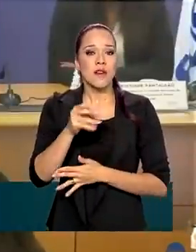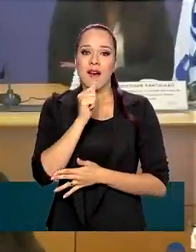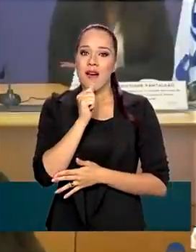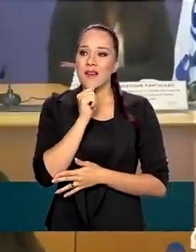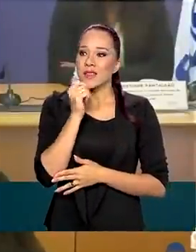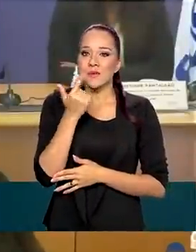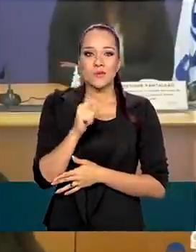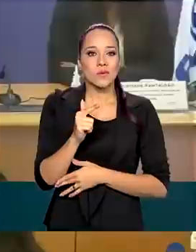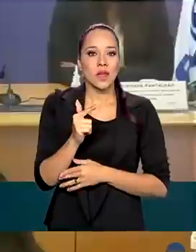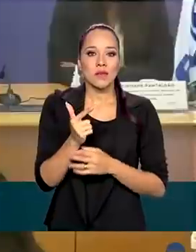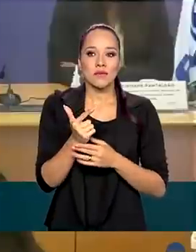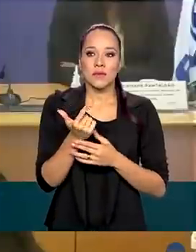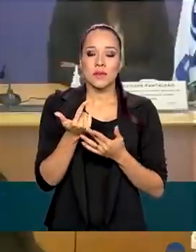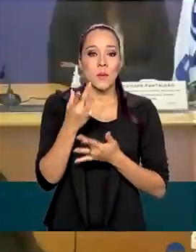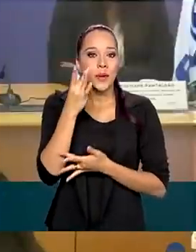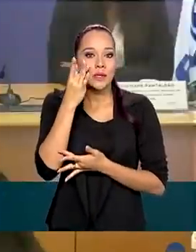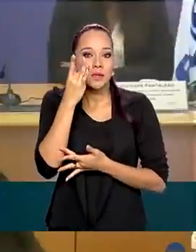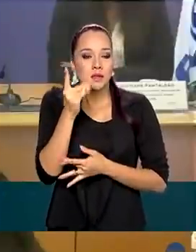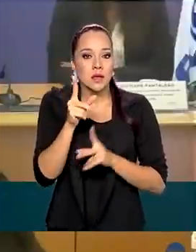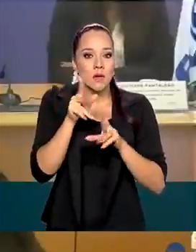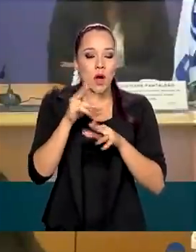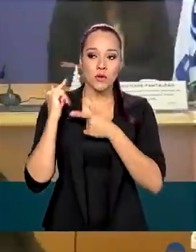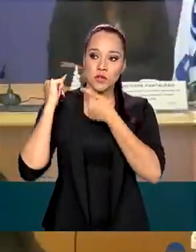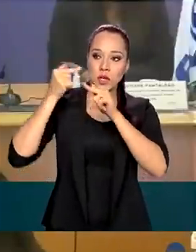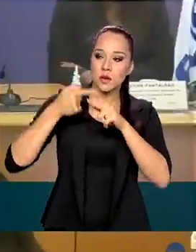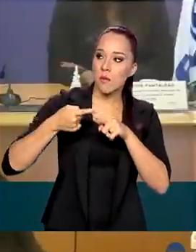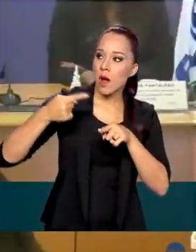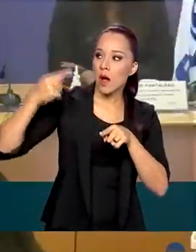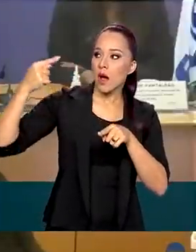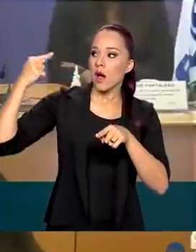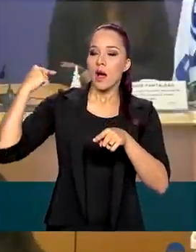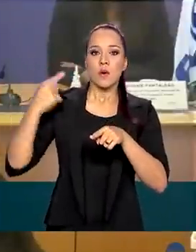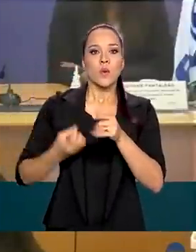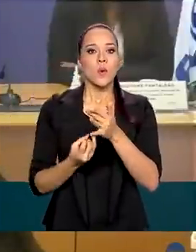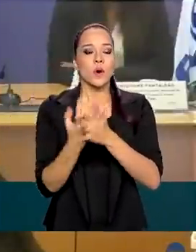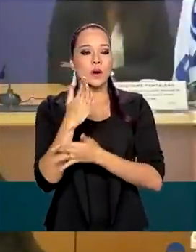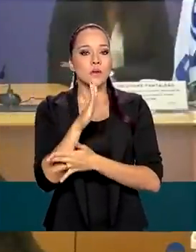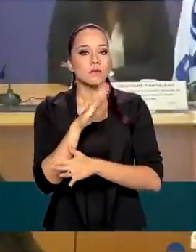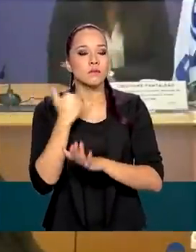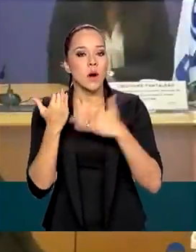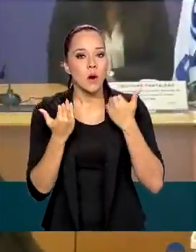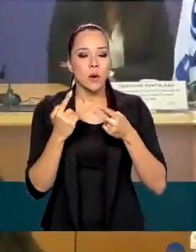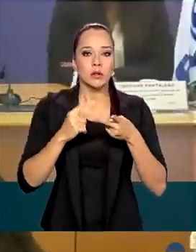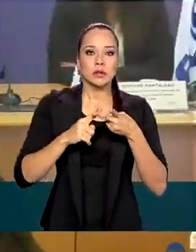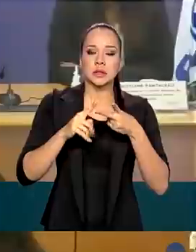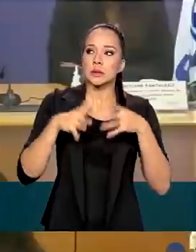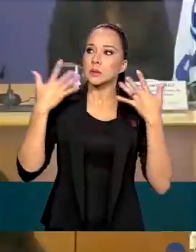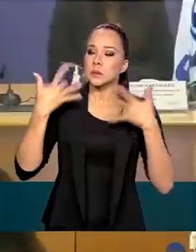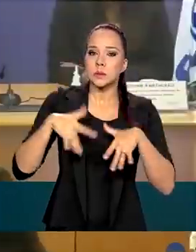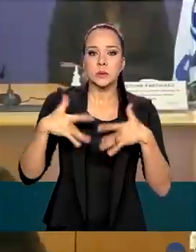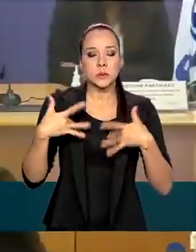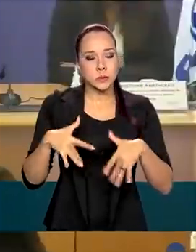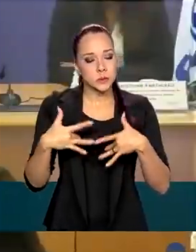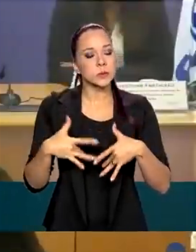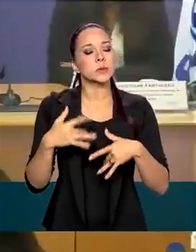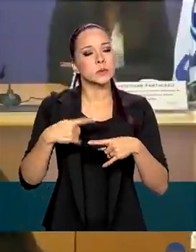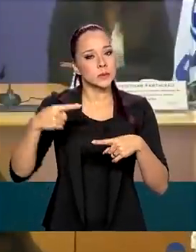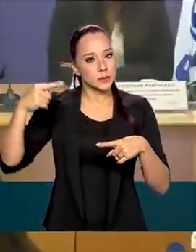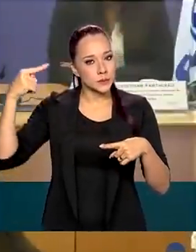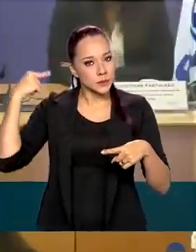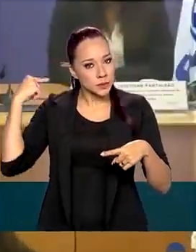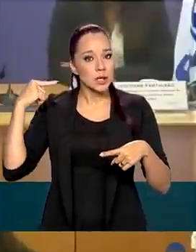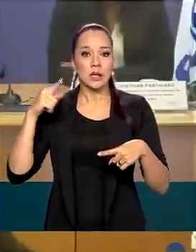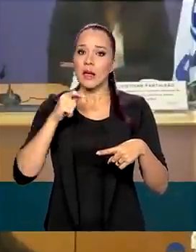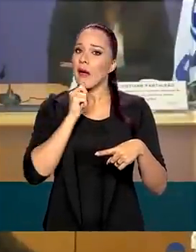vivenciou, como as gerações anteriores, as mortes, a tragédia que se deu naquela época